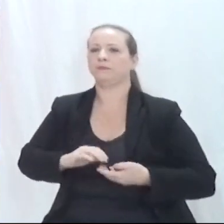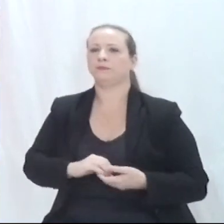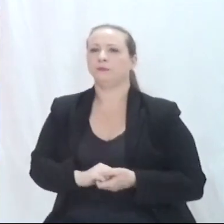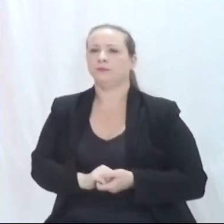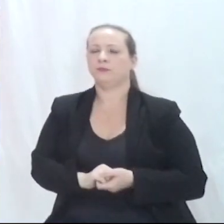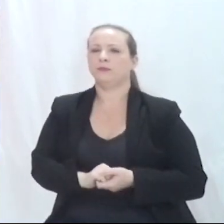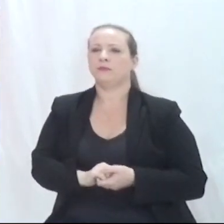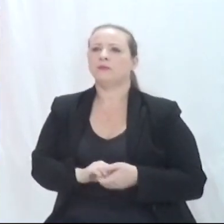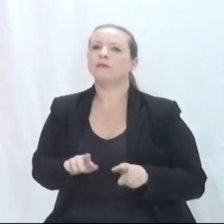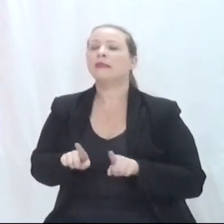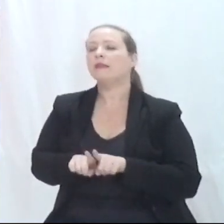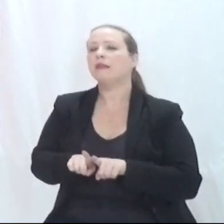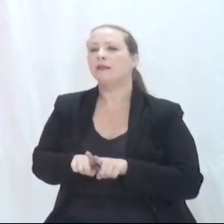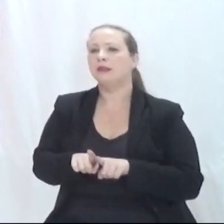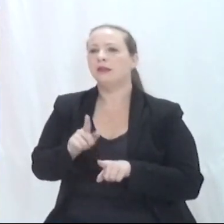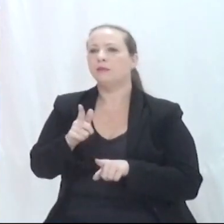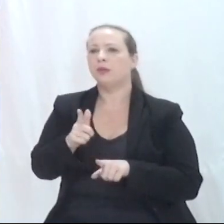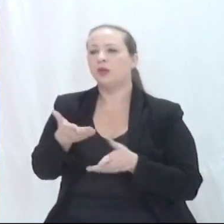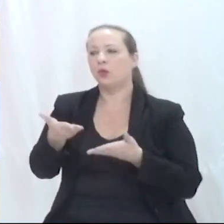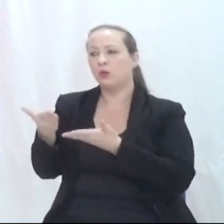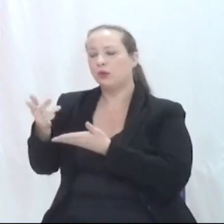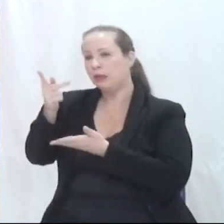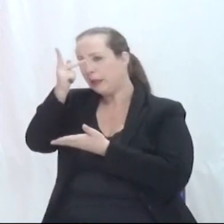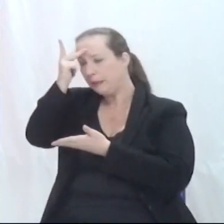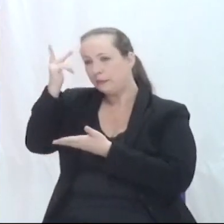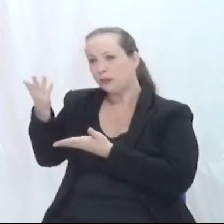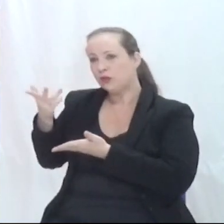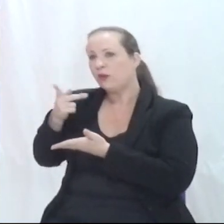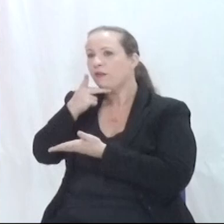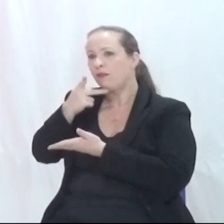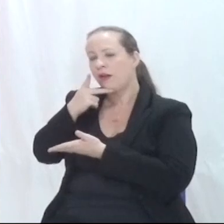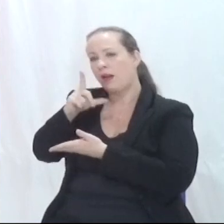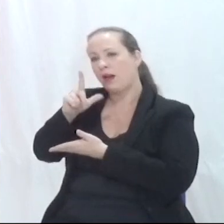E já vou passar a palavra então para o professor Lucas Dominghini.